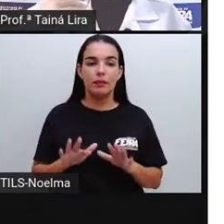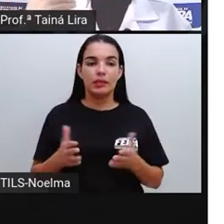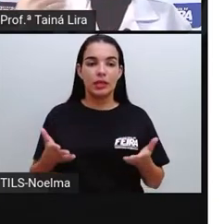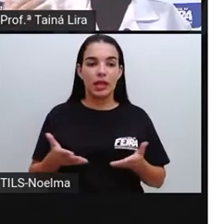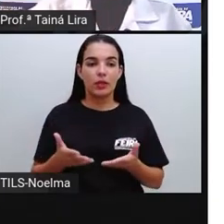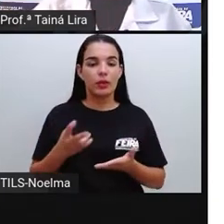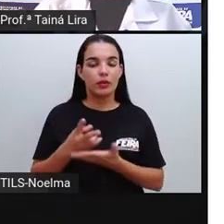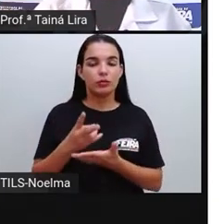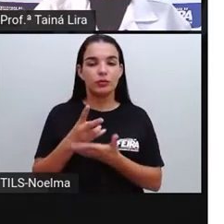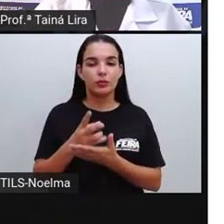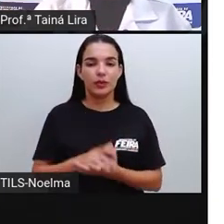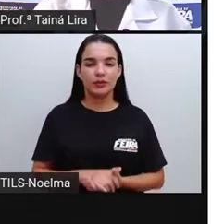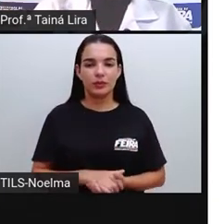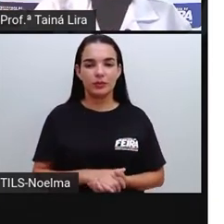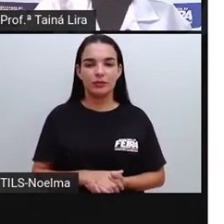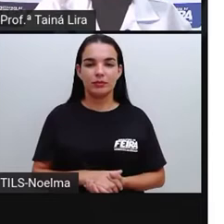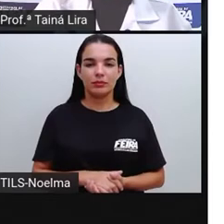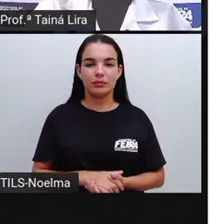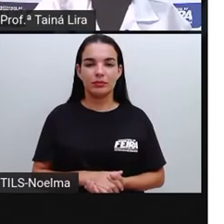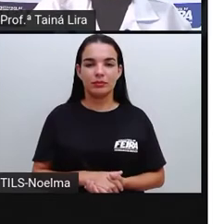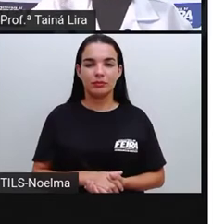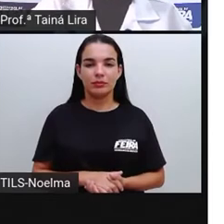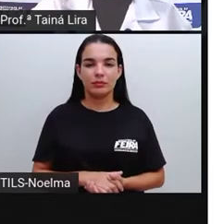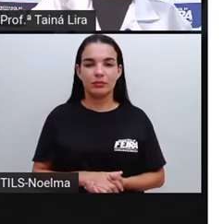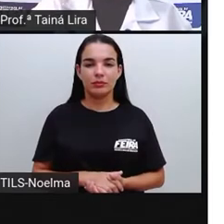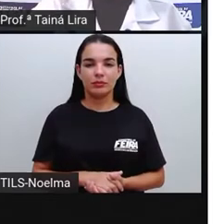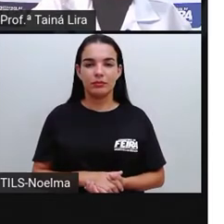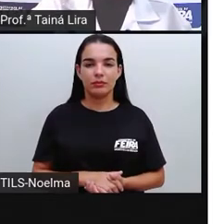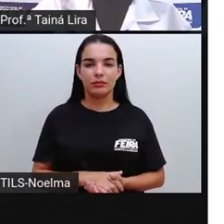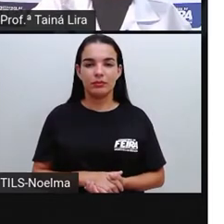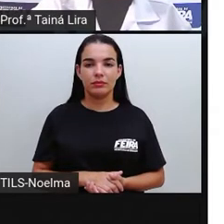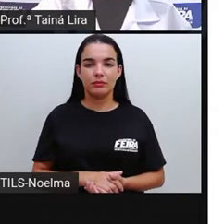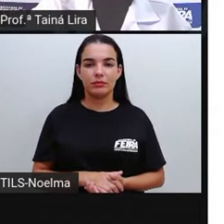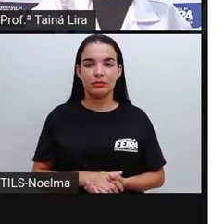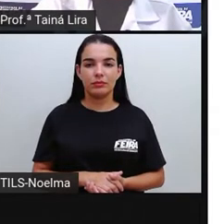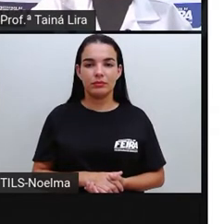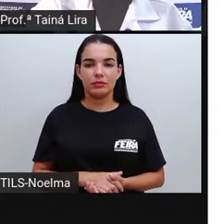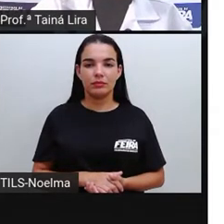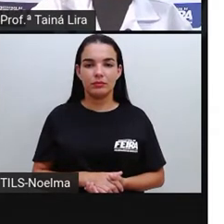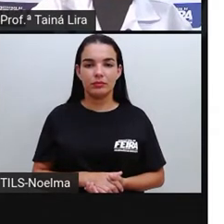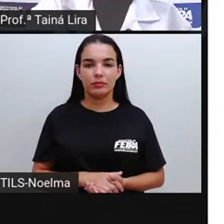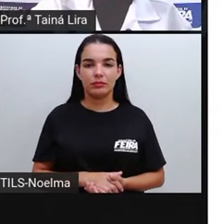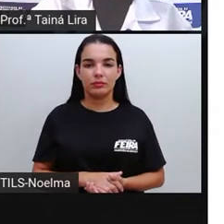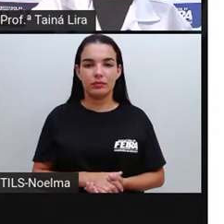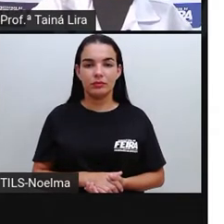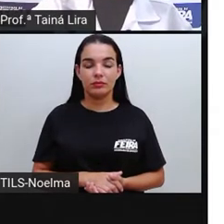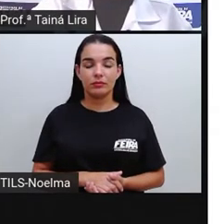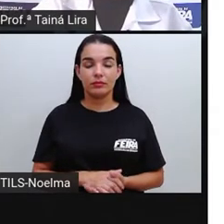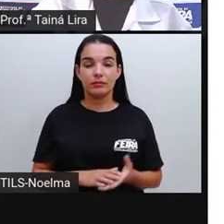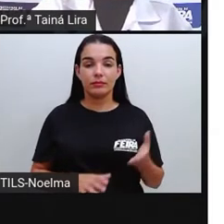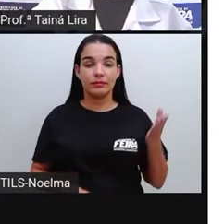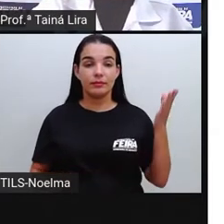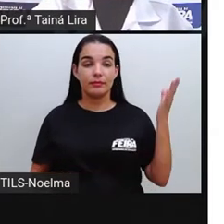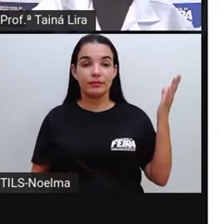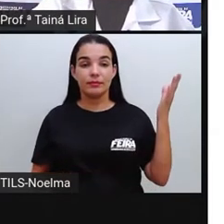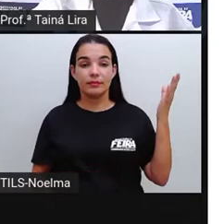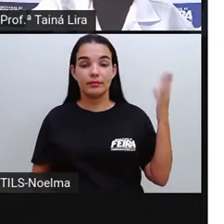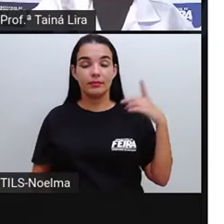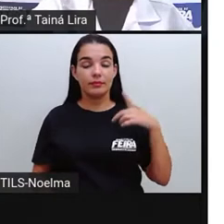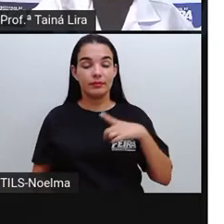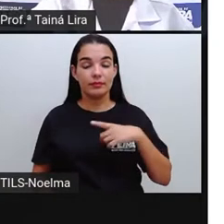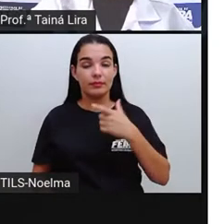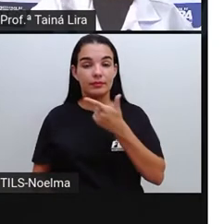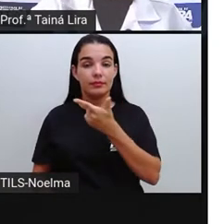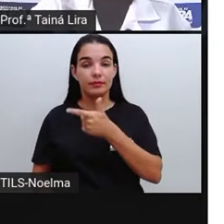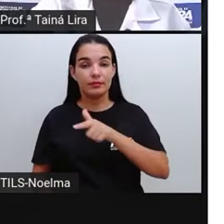a gente vai dar continuidade, tá bom? Então, vamos lá? Então, observem. A gente tem aqui,